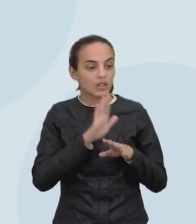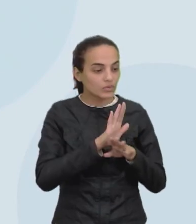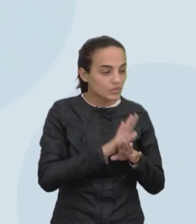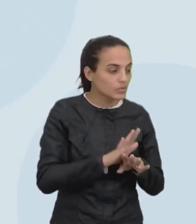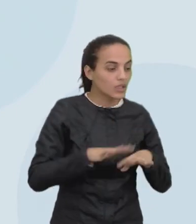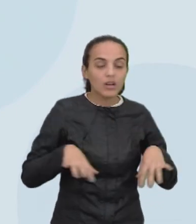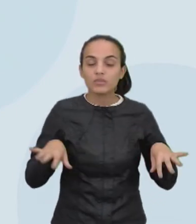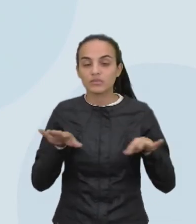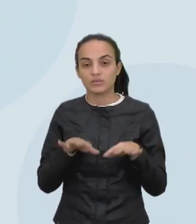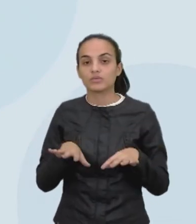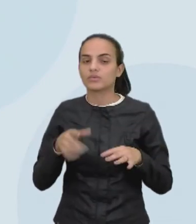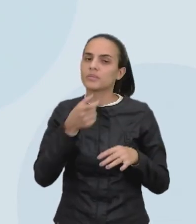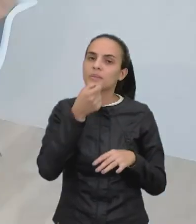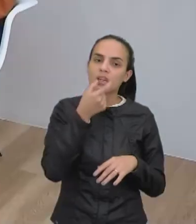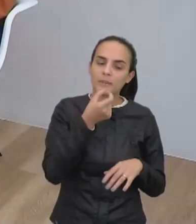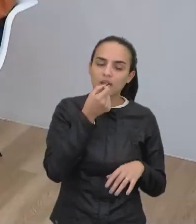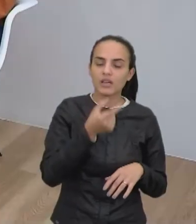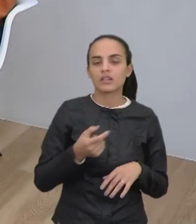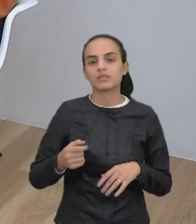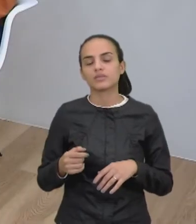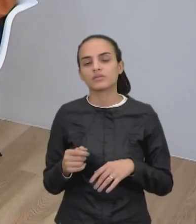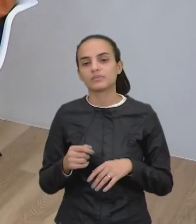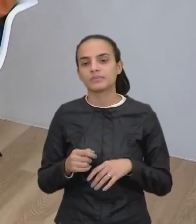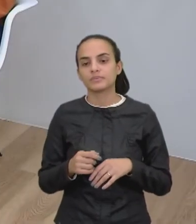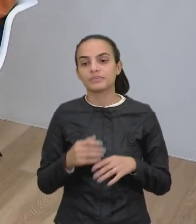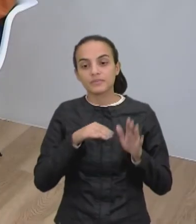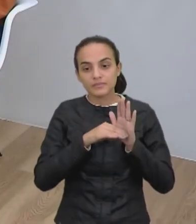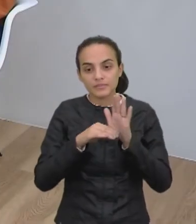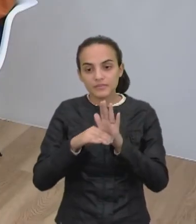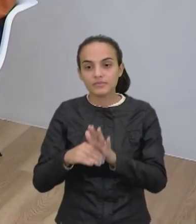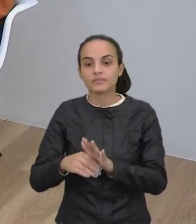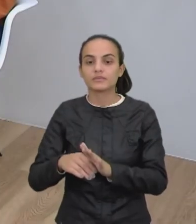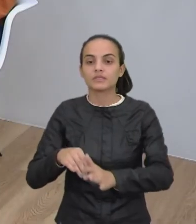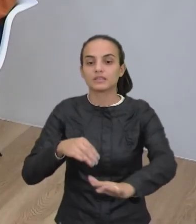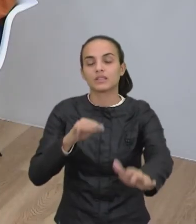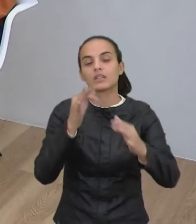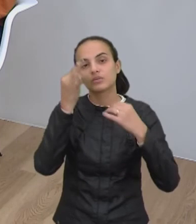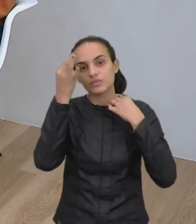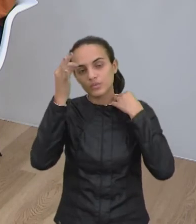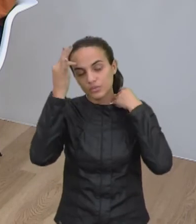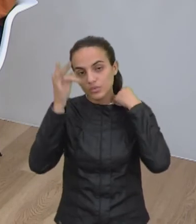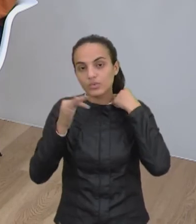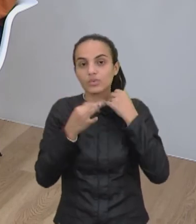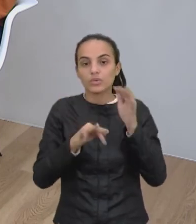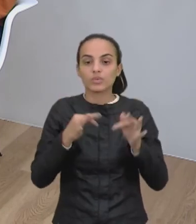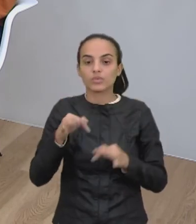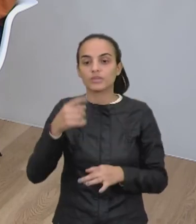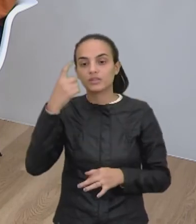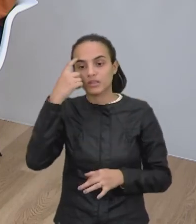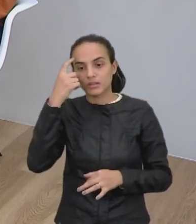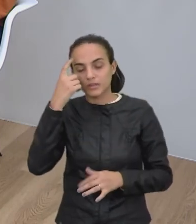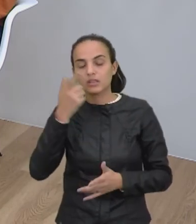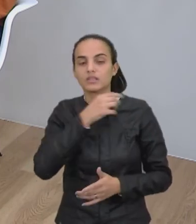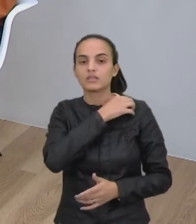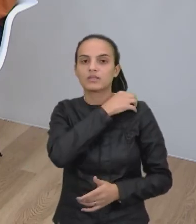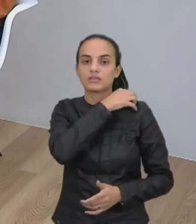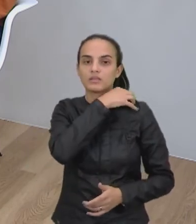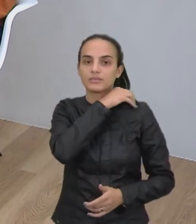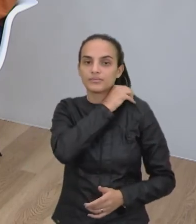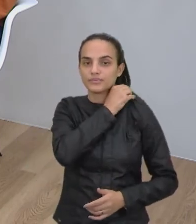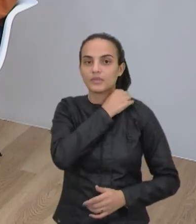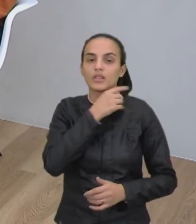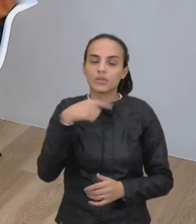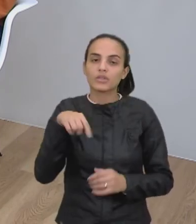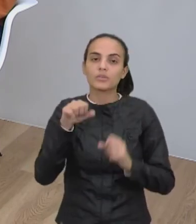Tudo que suporta. Aquele medicamento que ajuda a gente na dor de cabeça. O alimento que está na nossa mesa. O meio de transporte que